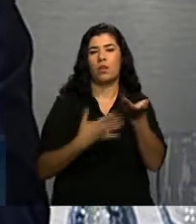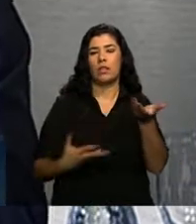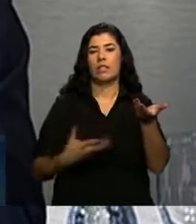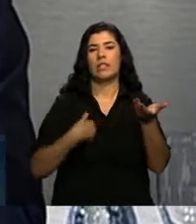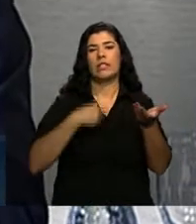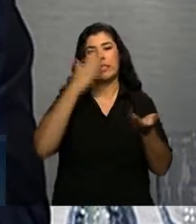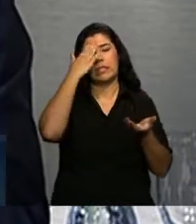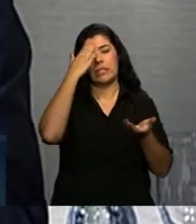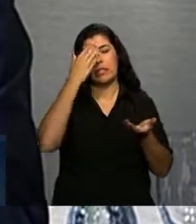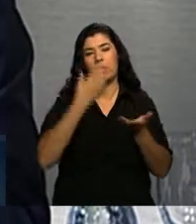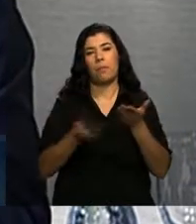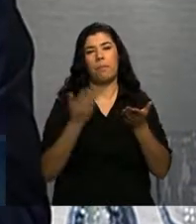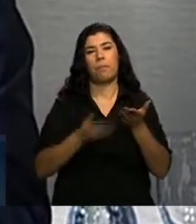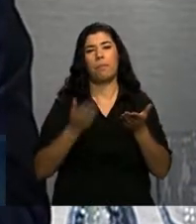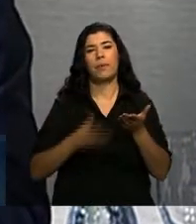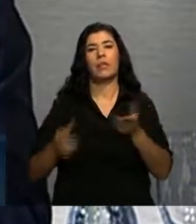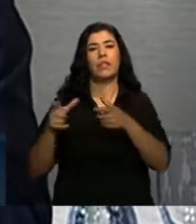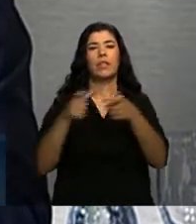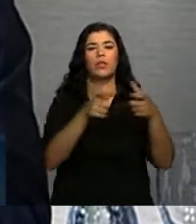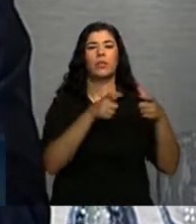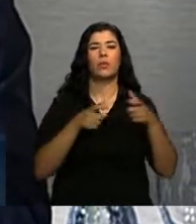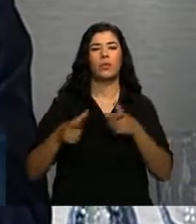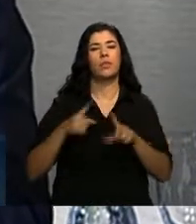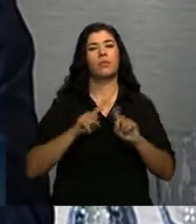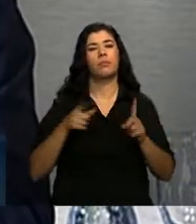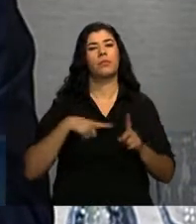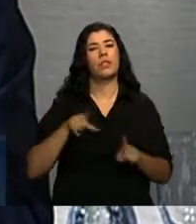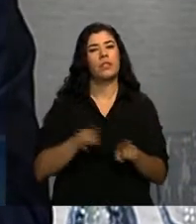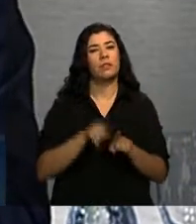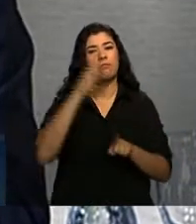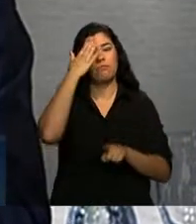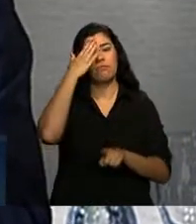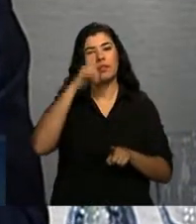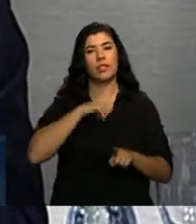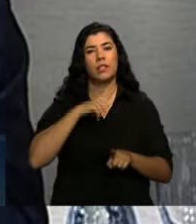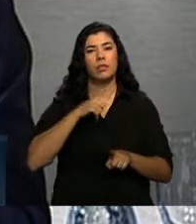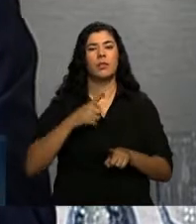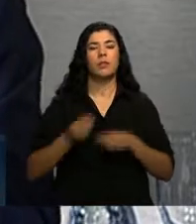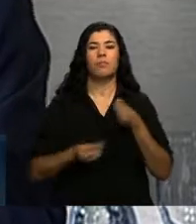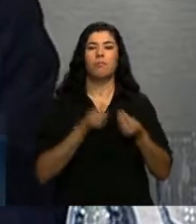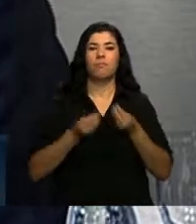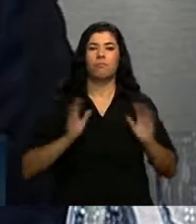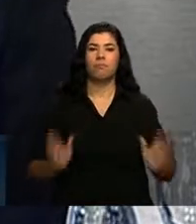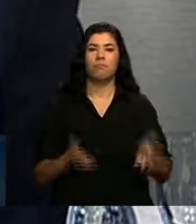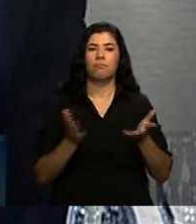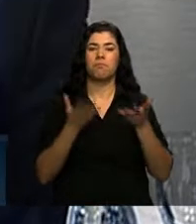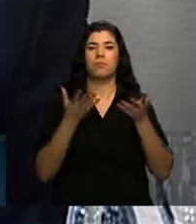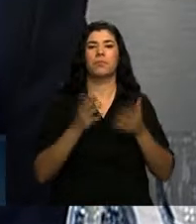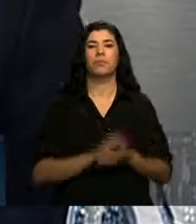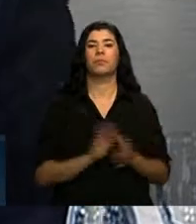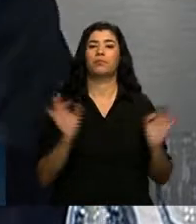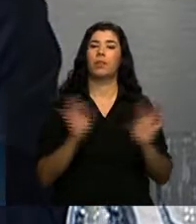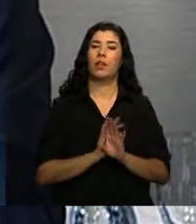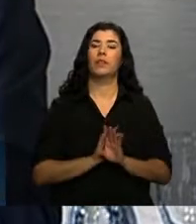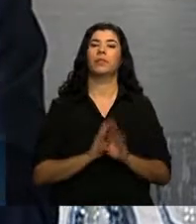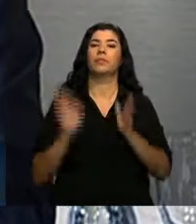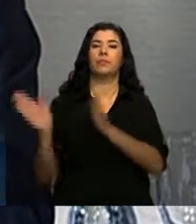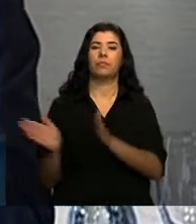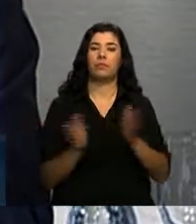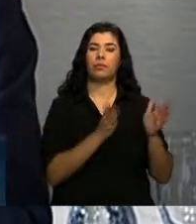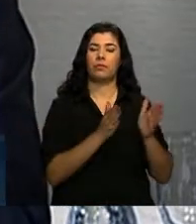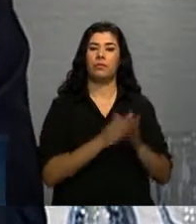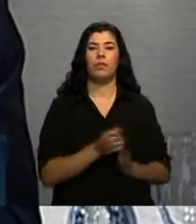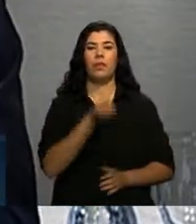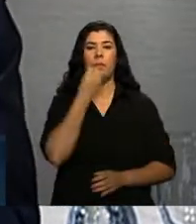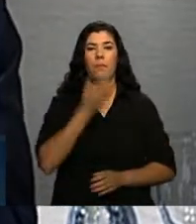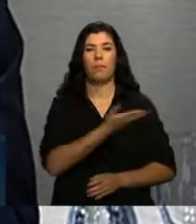a gente vem perdendo espaços que não deveríamos estar perdendo, e isso também nos tranquiliza muito e nos estimula muito. Bom, fechando esse parêntese, eu queria, então,